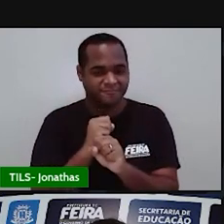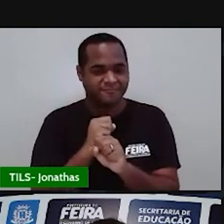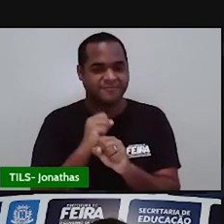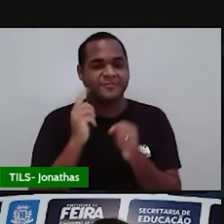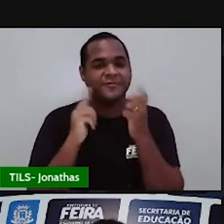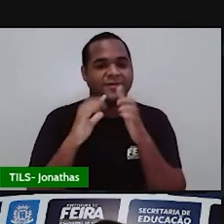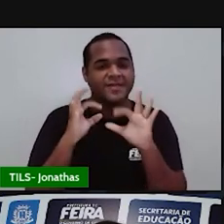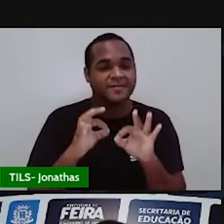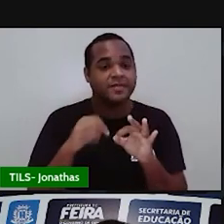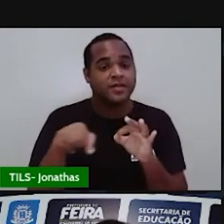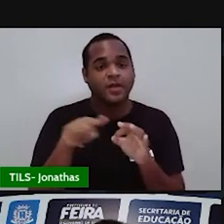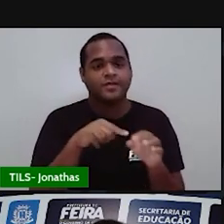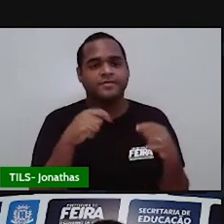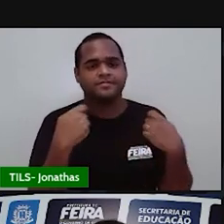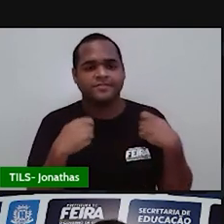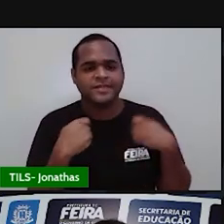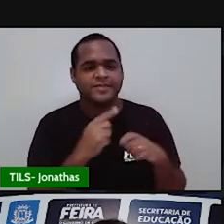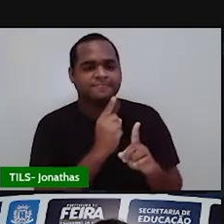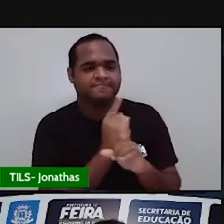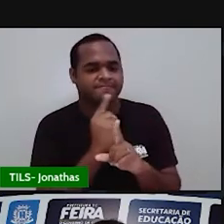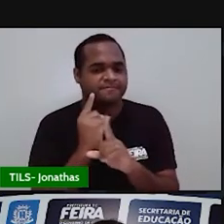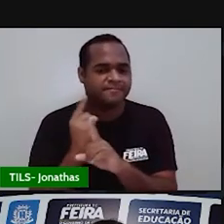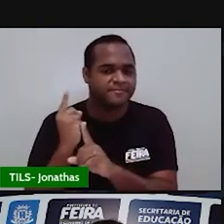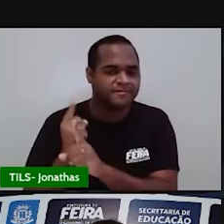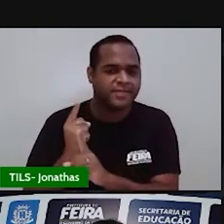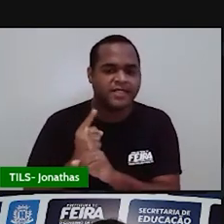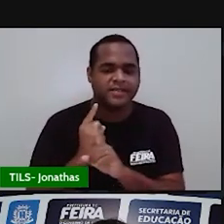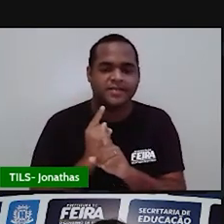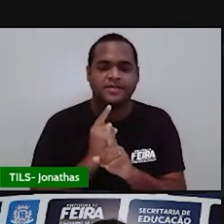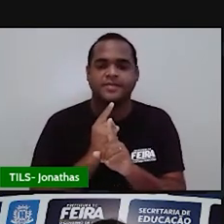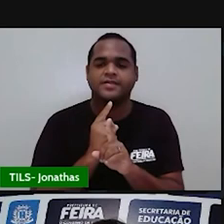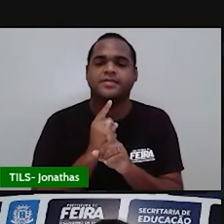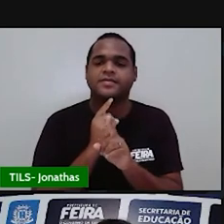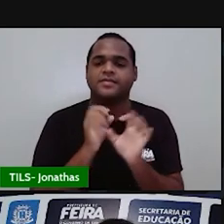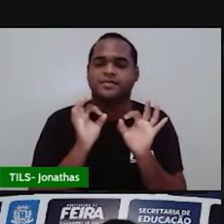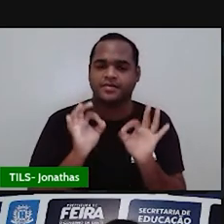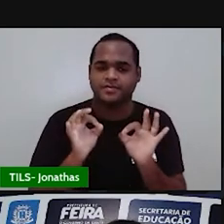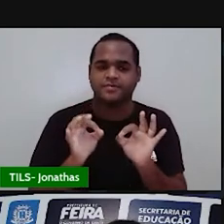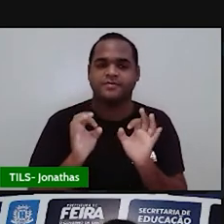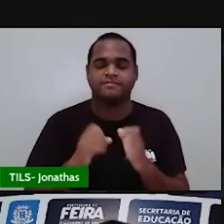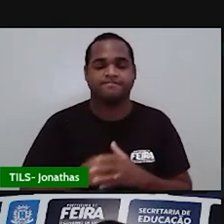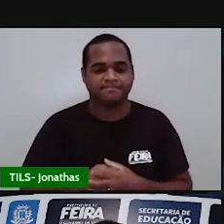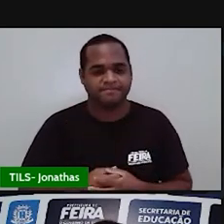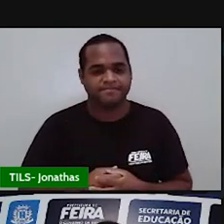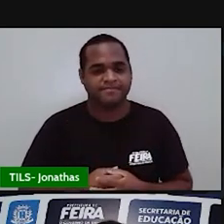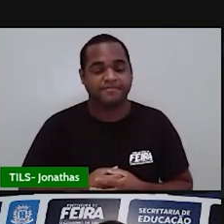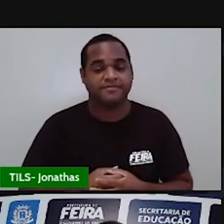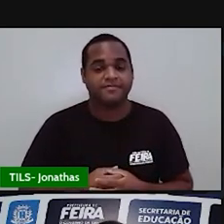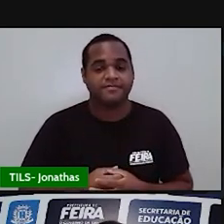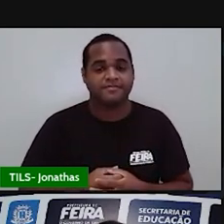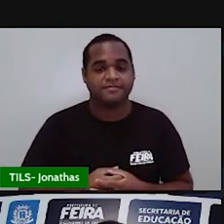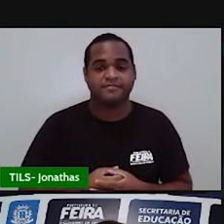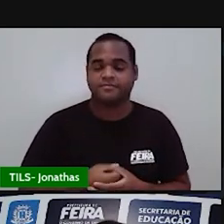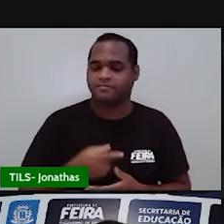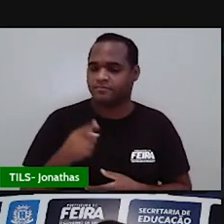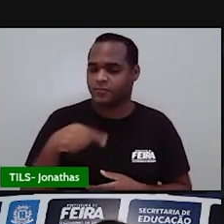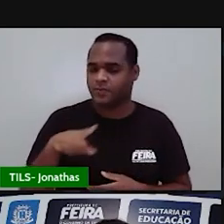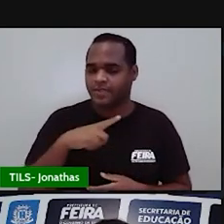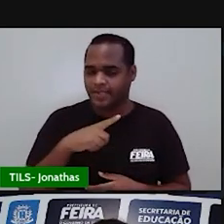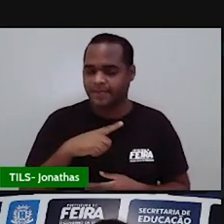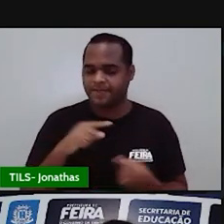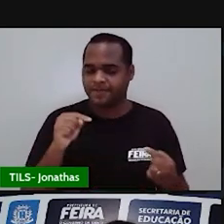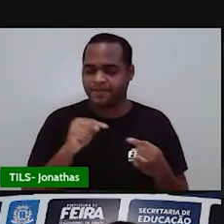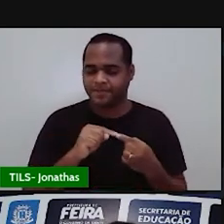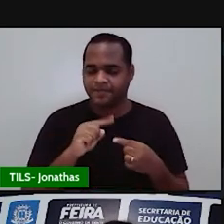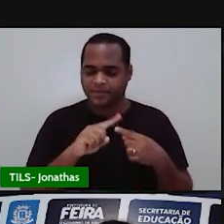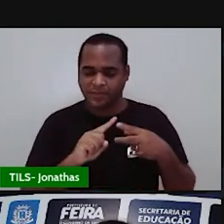eu preciso achar o valor daquela soma ali. Certo? A gente tem uma forma aliás,